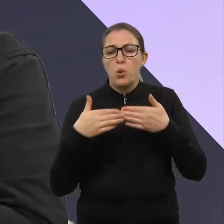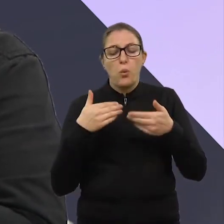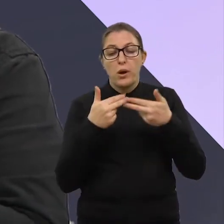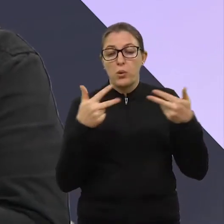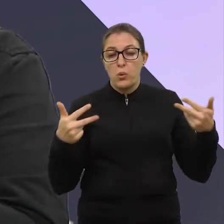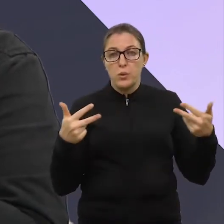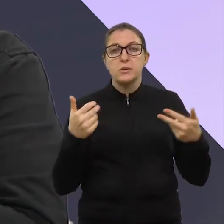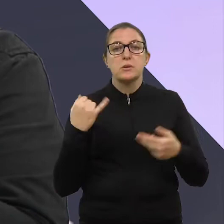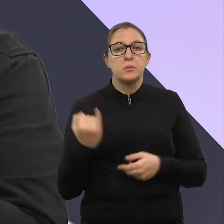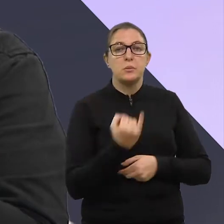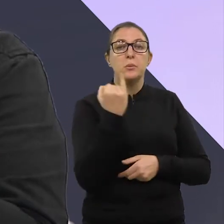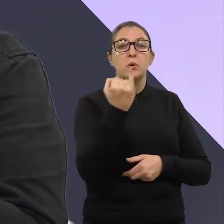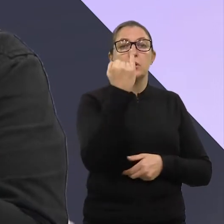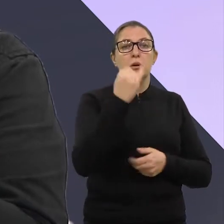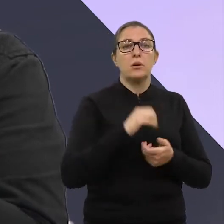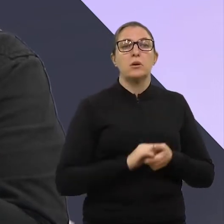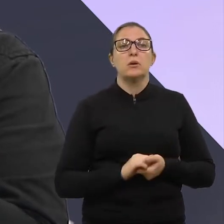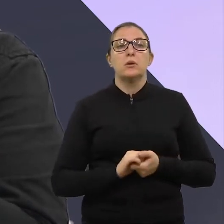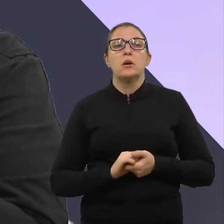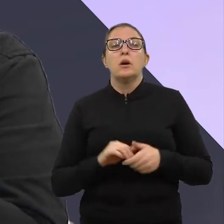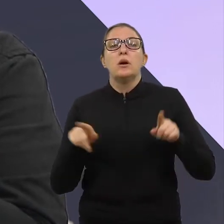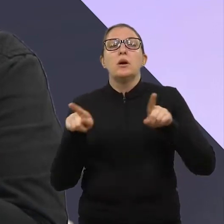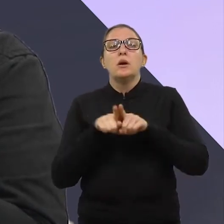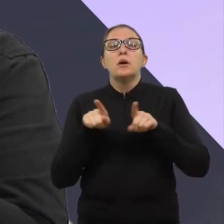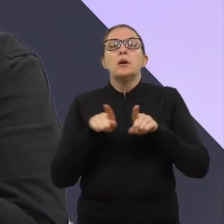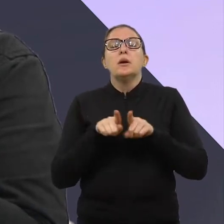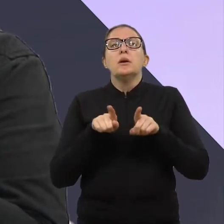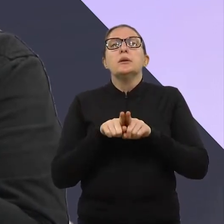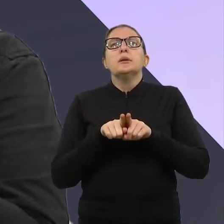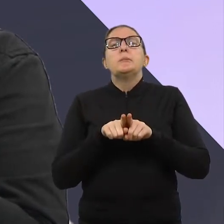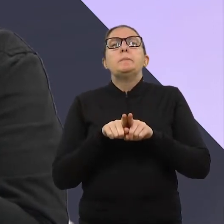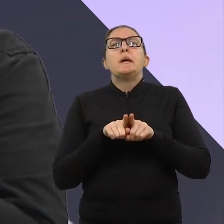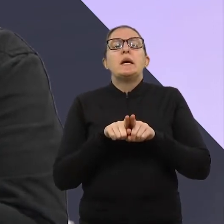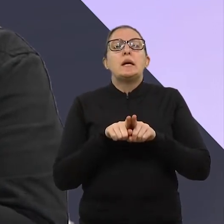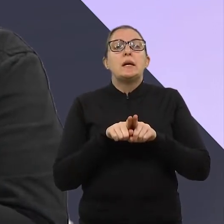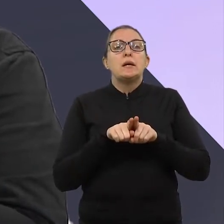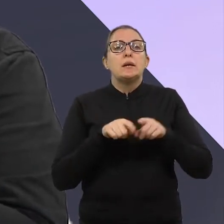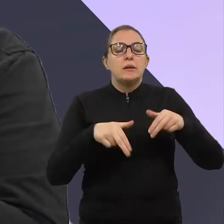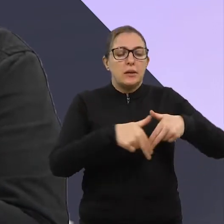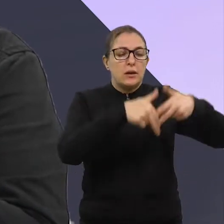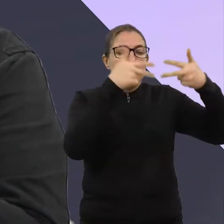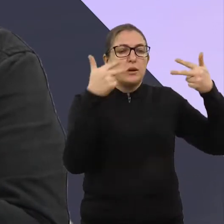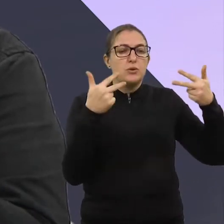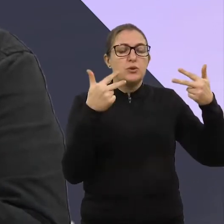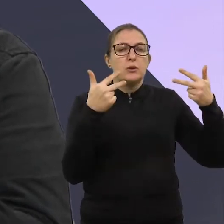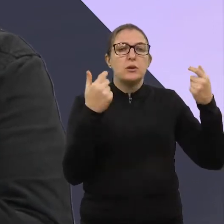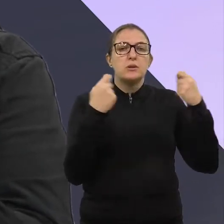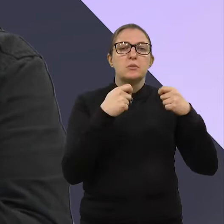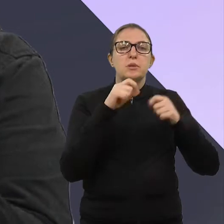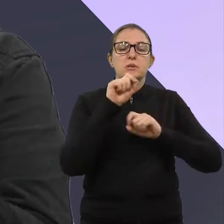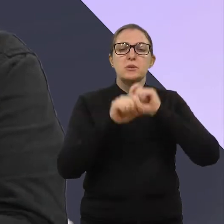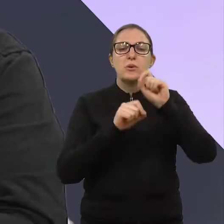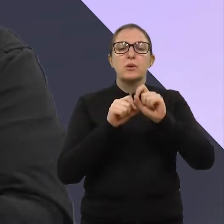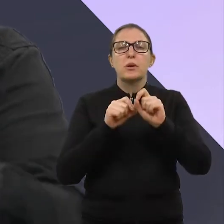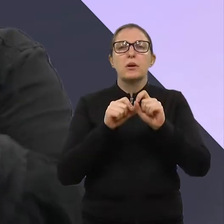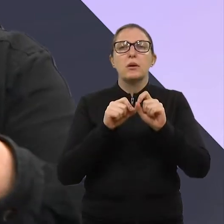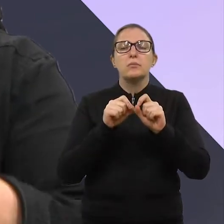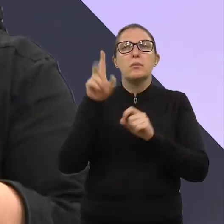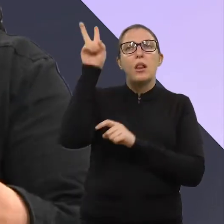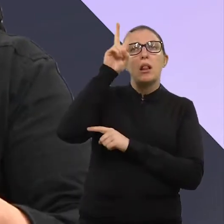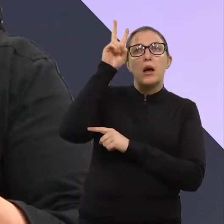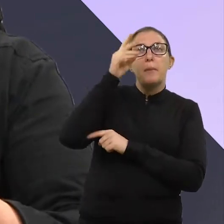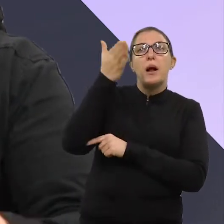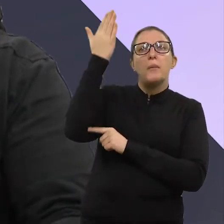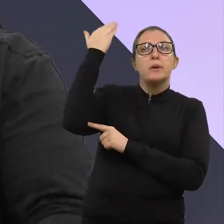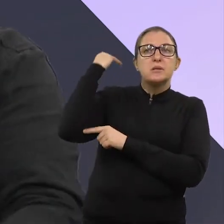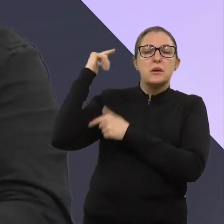importante, né? E acho que também mexeu um pouco com esse quadro das etnias, que é o de buscar sempre a memória, né? É importante trabalhar com a